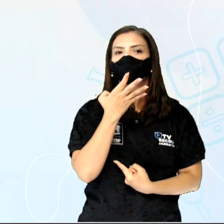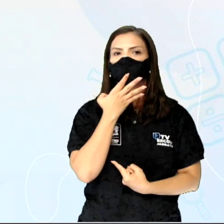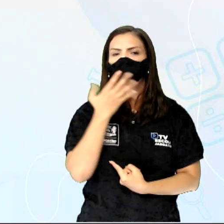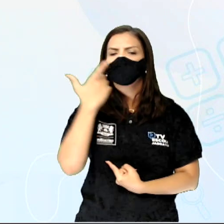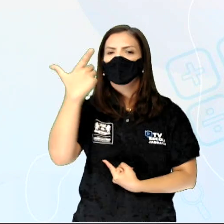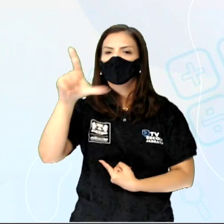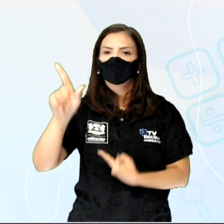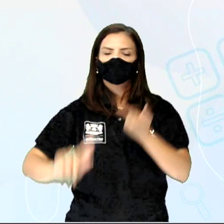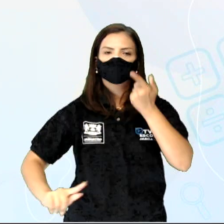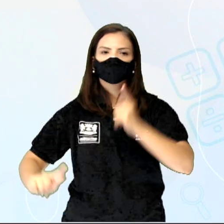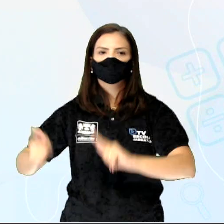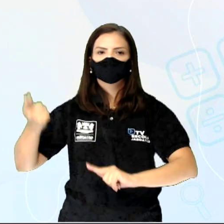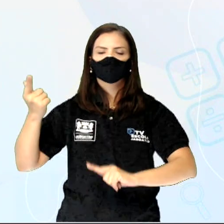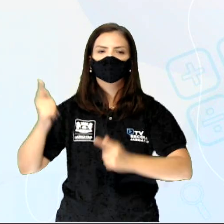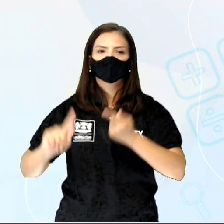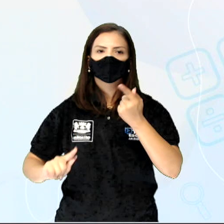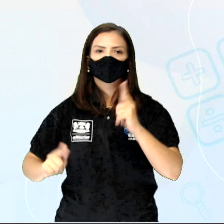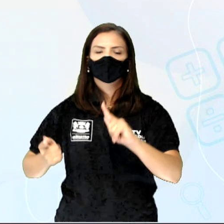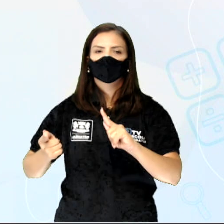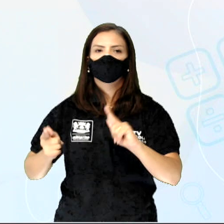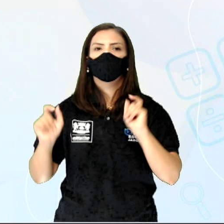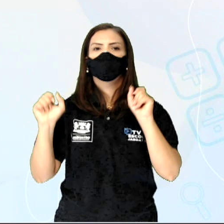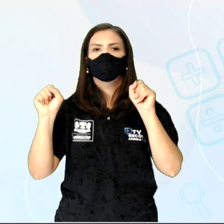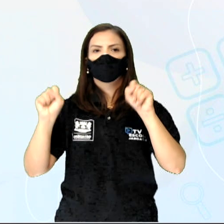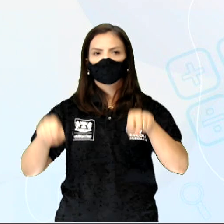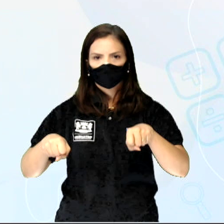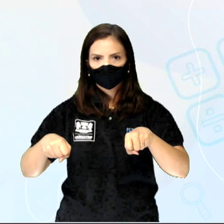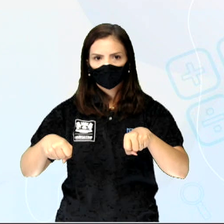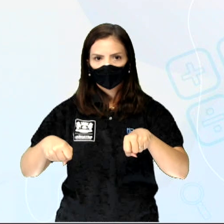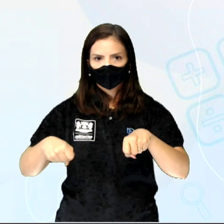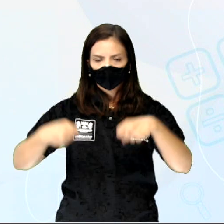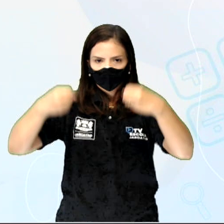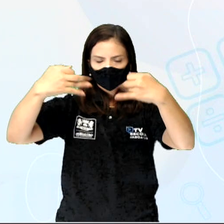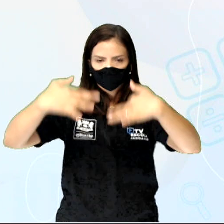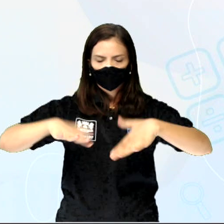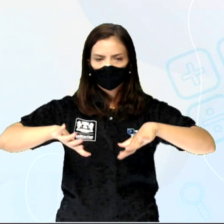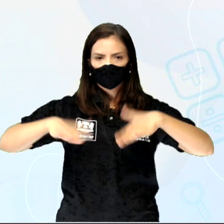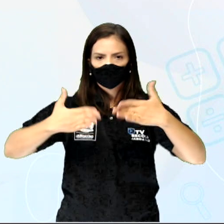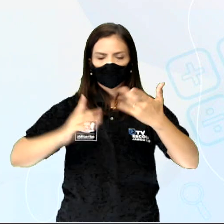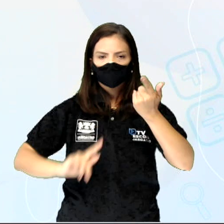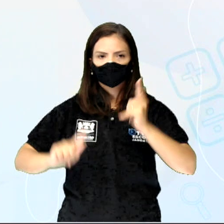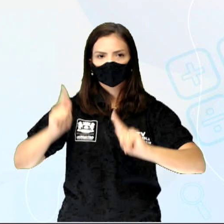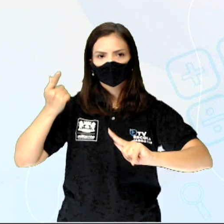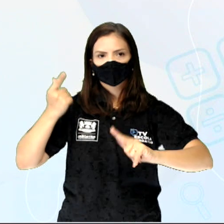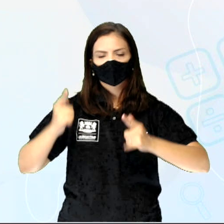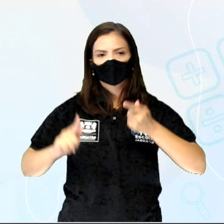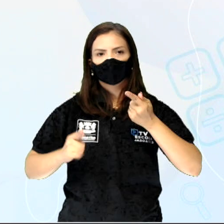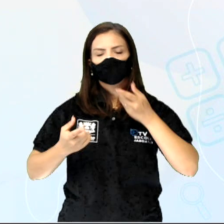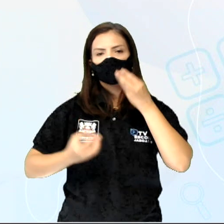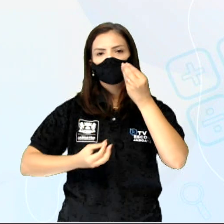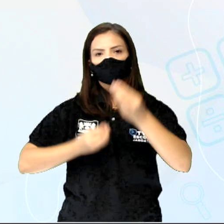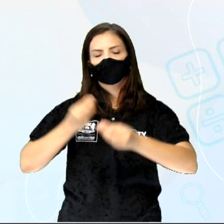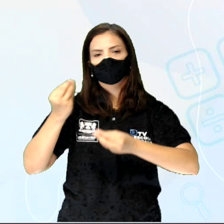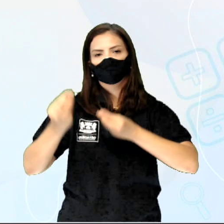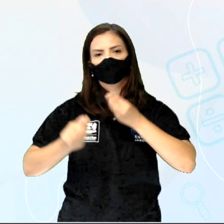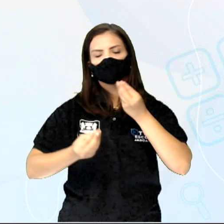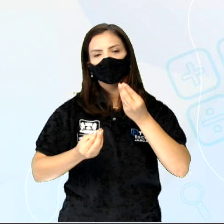gestos? Você poderia contar para a gente que gestos são esses? Como você